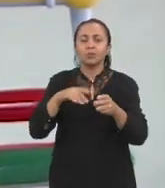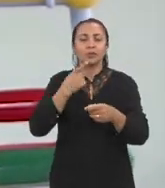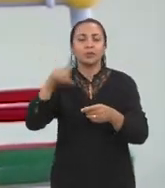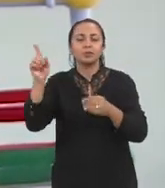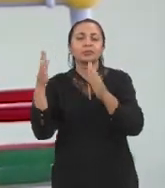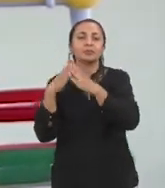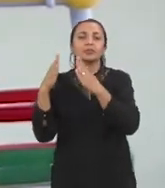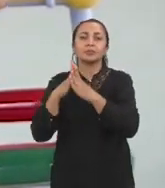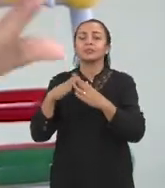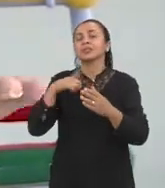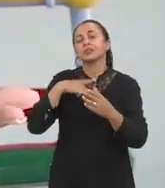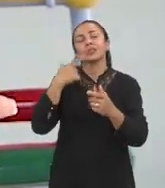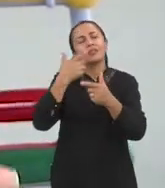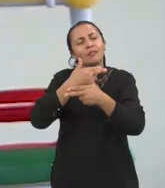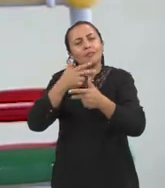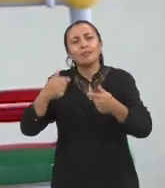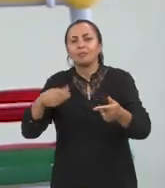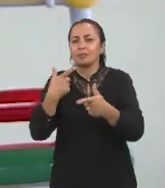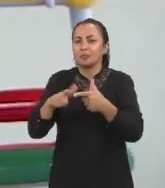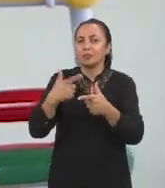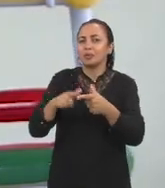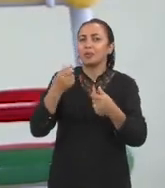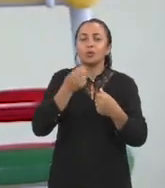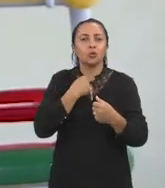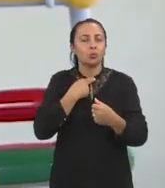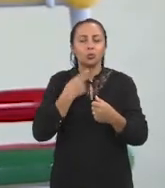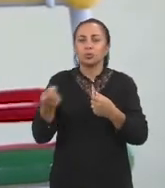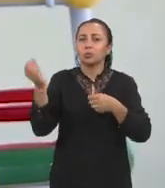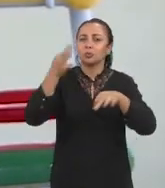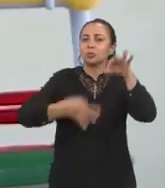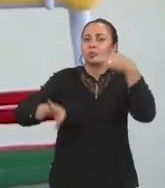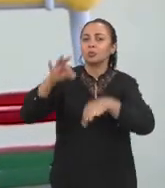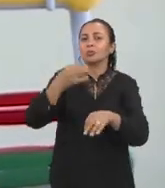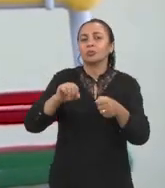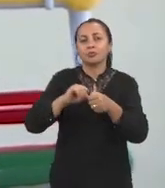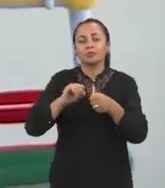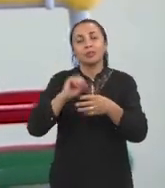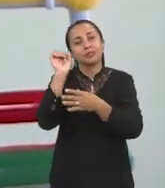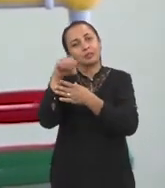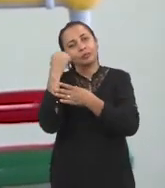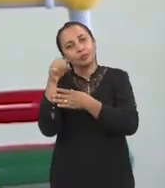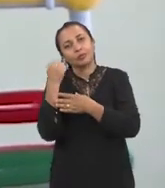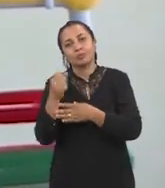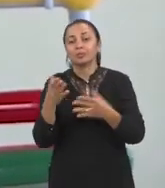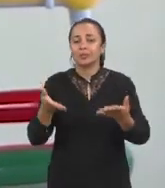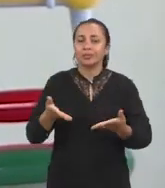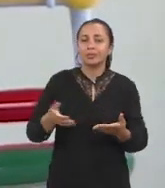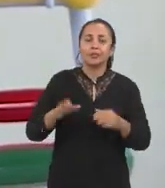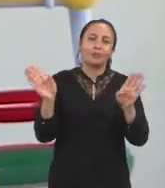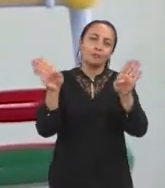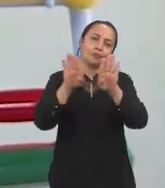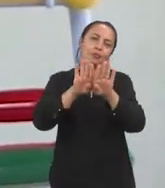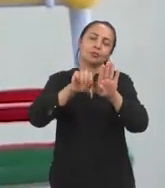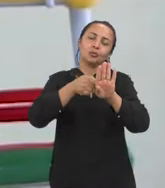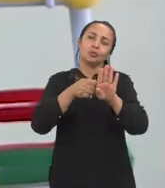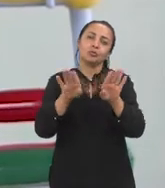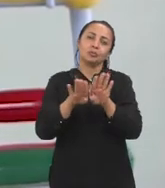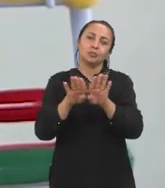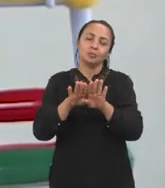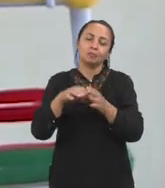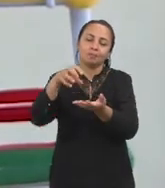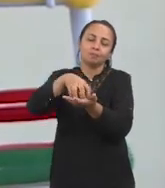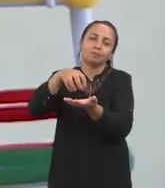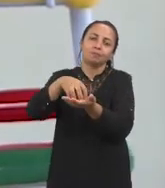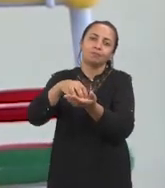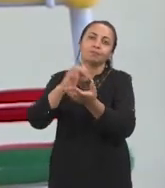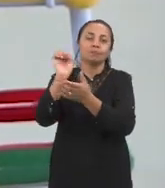e eles não poderiam ir para o ambulatório fazer a reabilitação. Nós estávamos fechados aqui do Departamento de Fisioterapia e todos os outros centros de reabilitação.